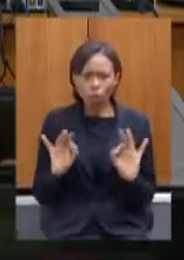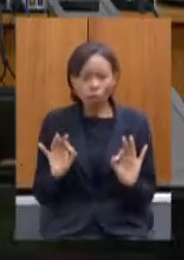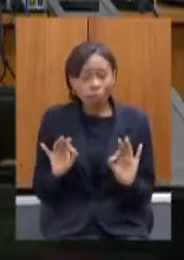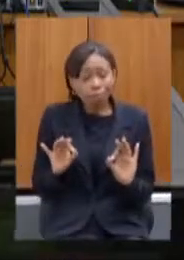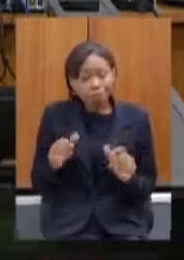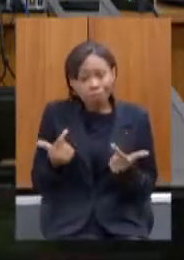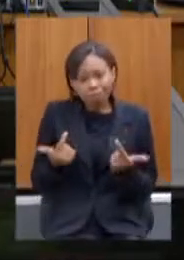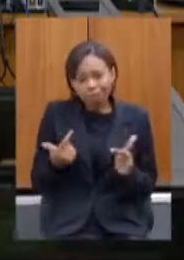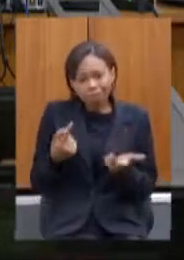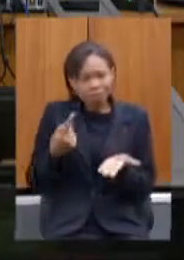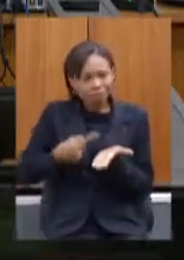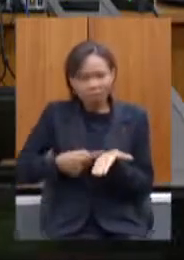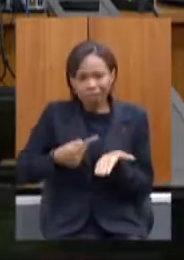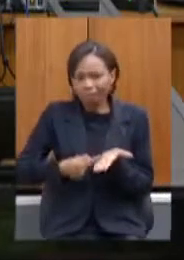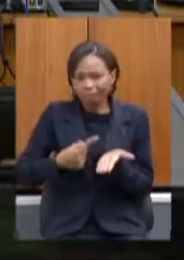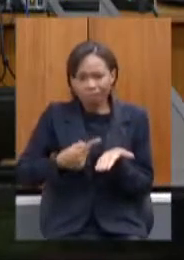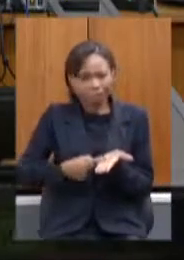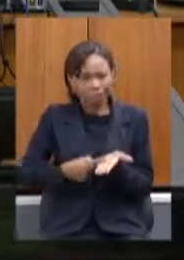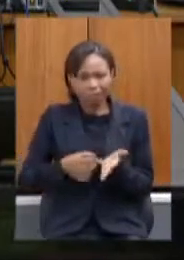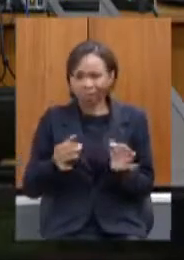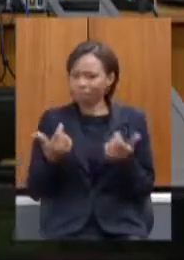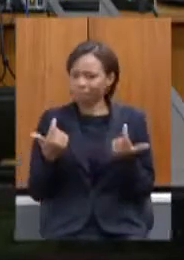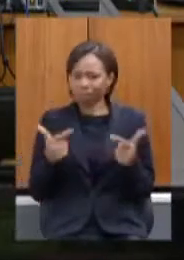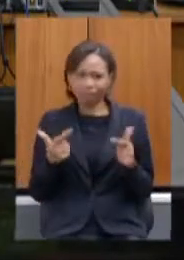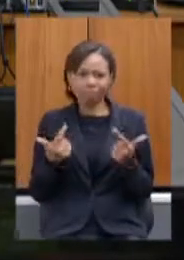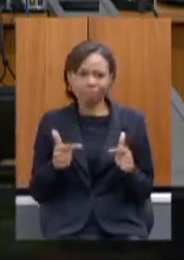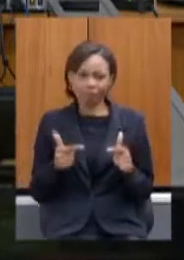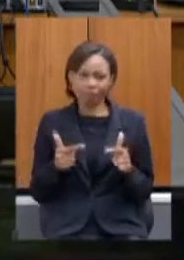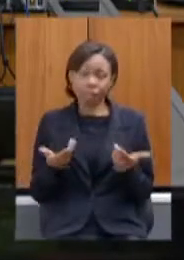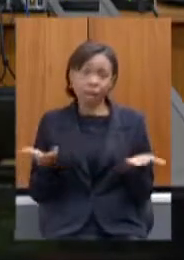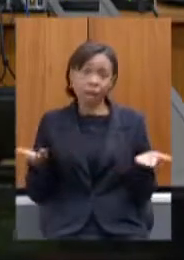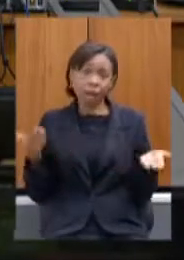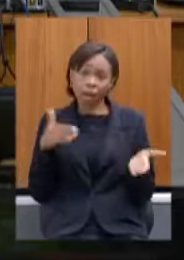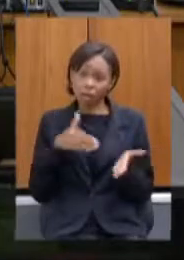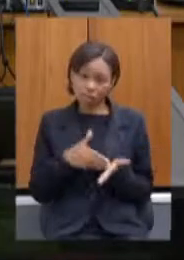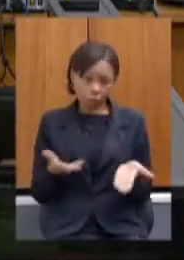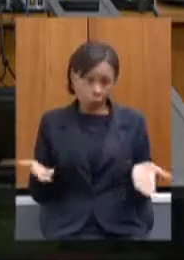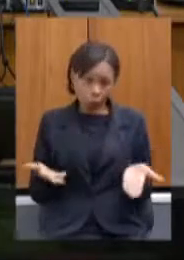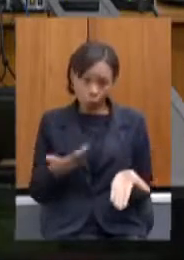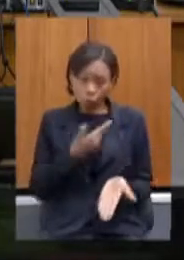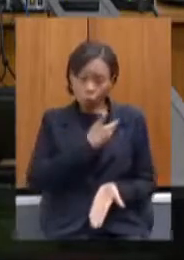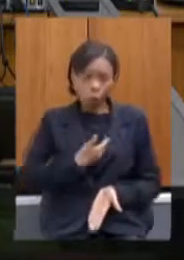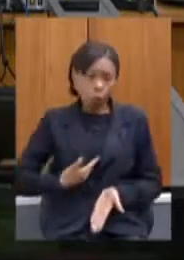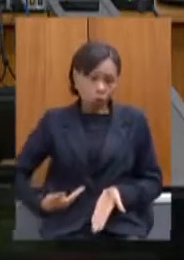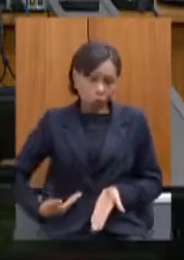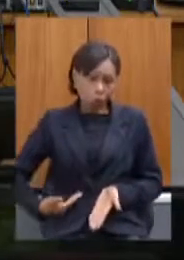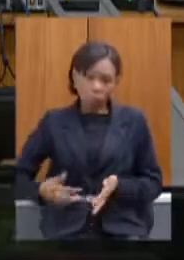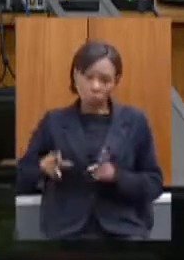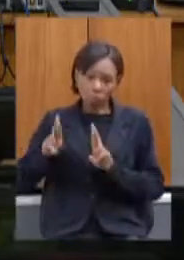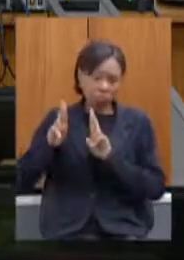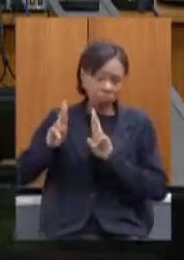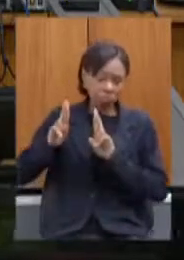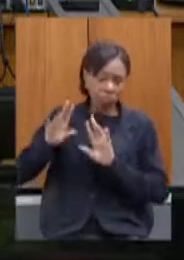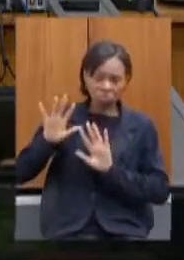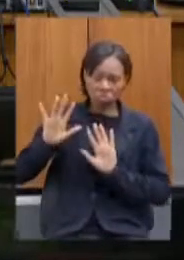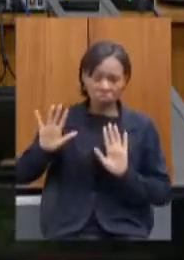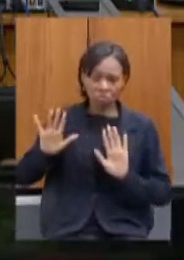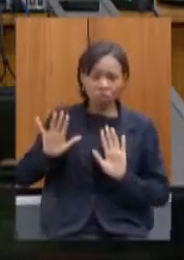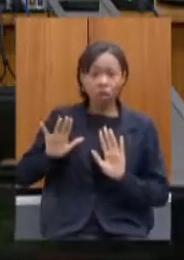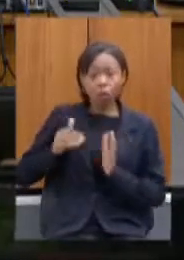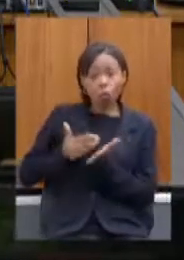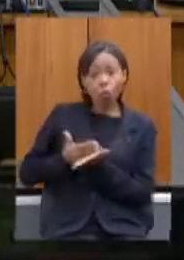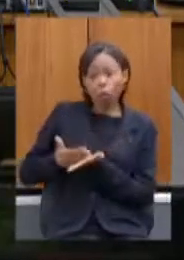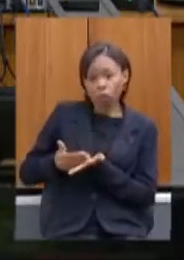acordo construído o Estado até então vem cumprindo a sua parte entrou com uma ação contra a